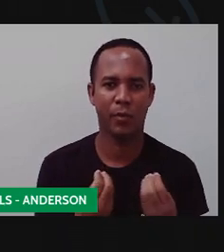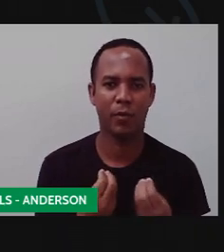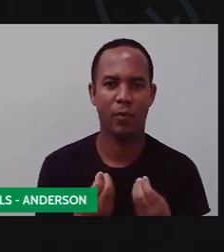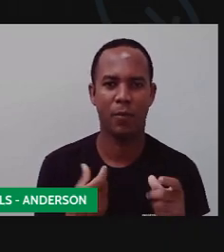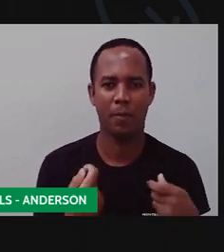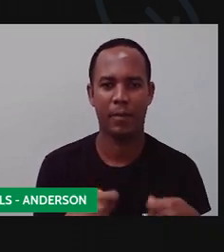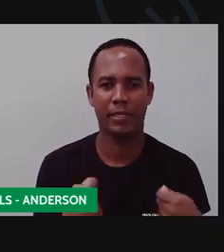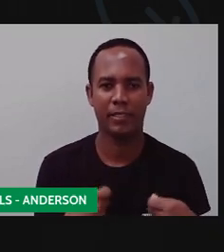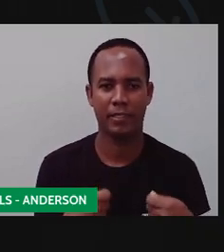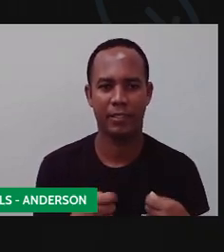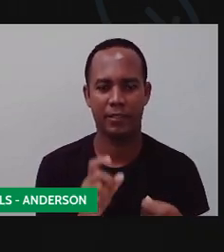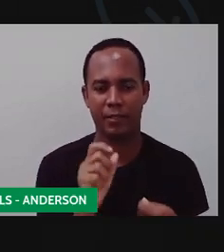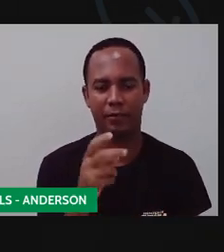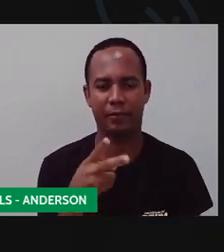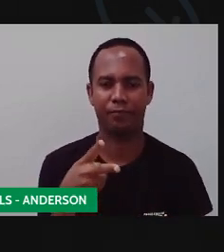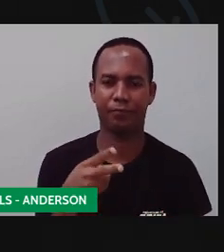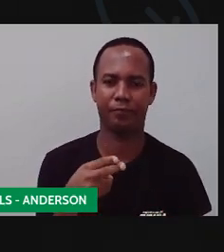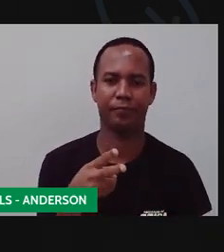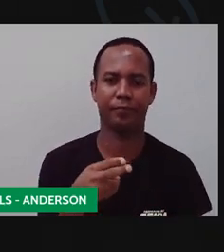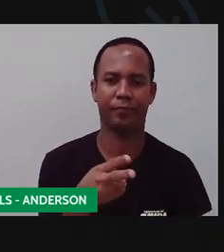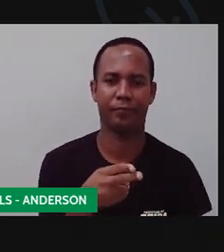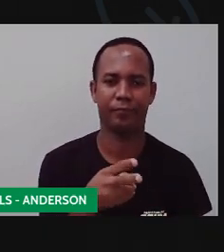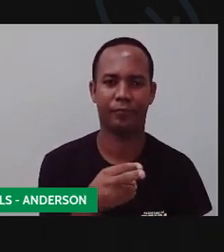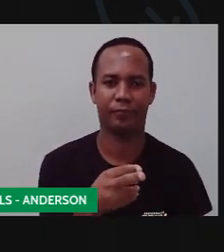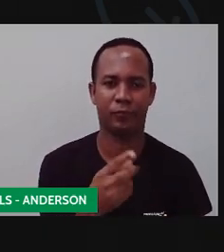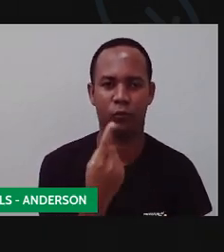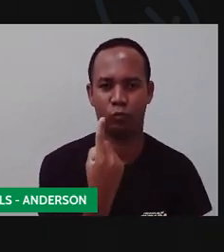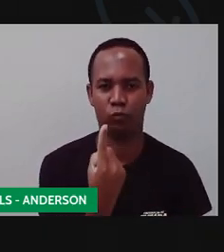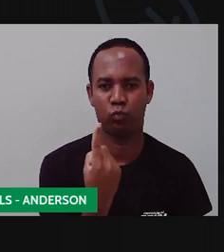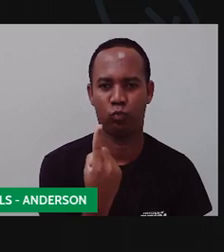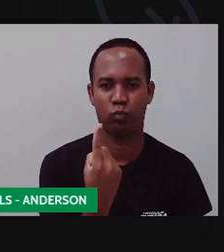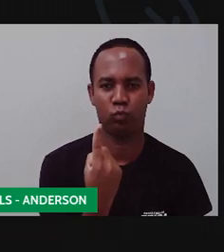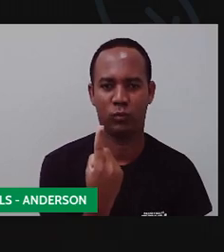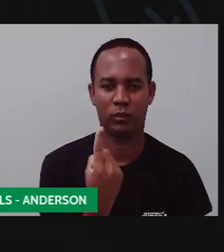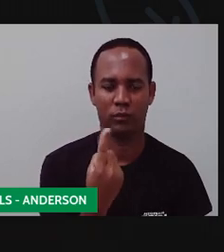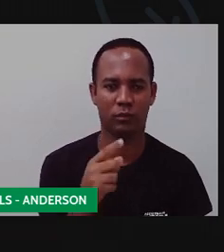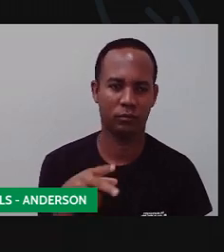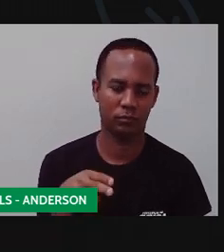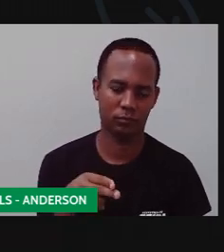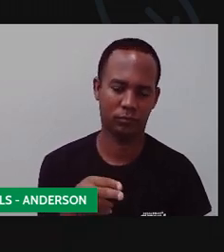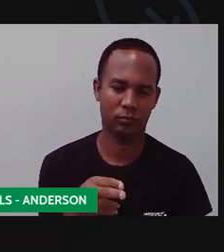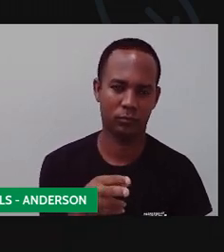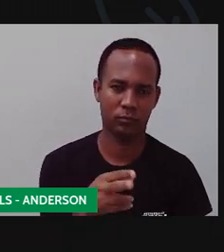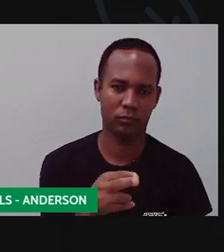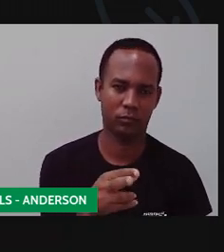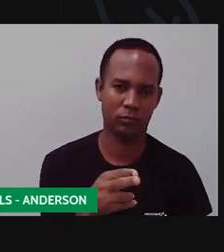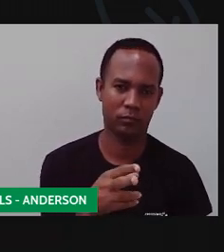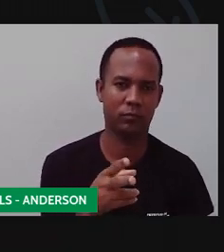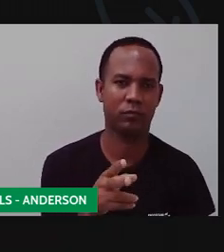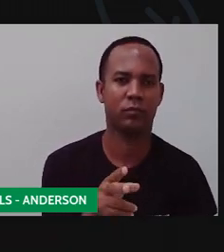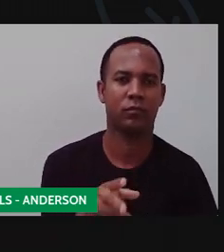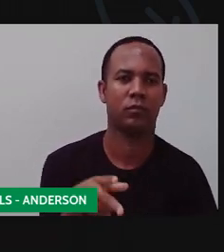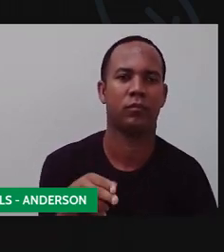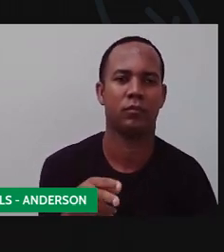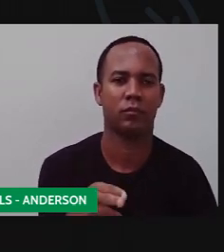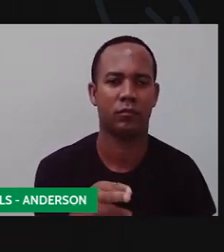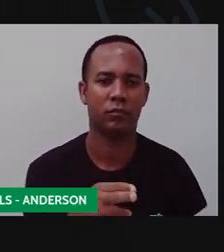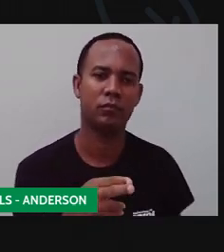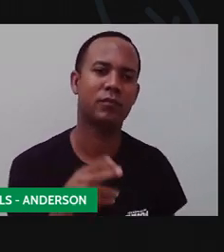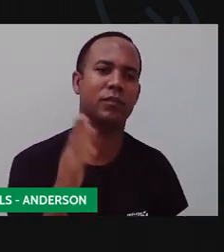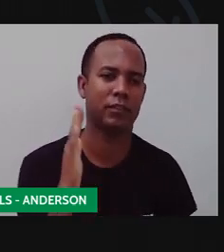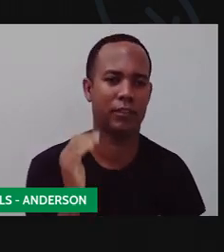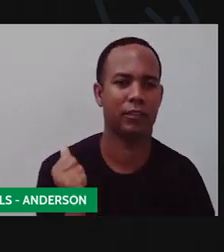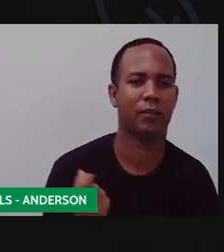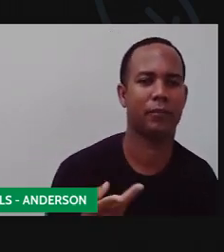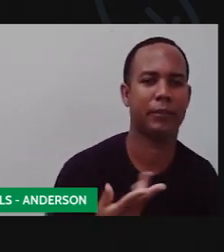vai precisar? Tesoura sem ponta, tá? A daqui não é a tesoura sem ponta, porque a Pró Maria já está grandinha, tá? Ela pode manusear